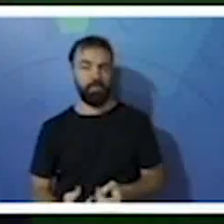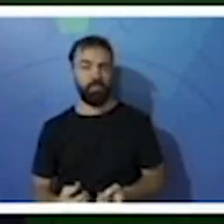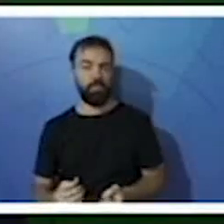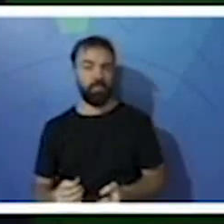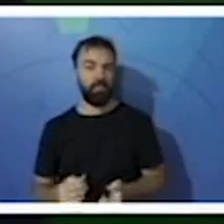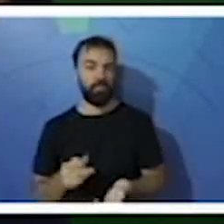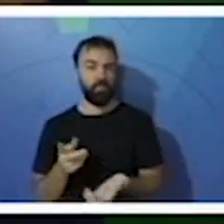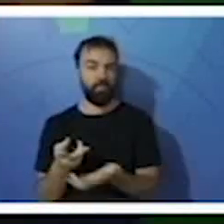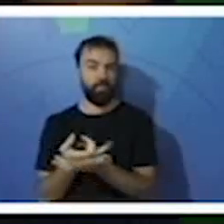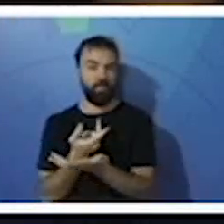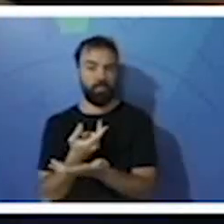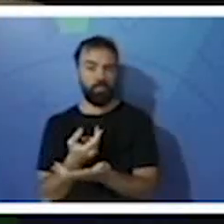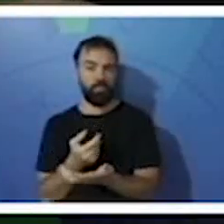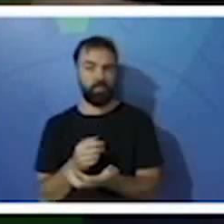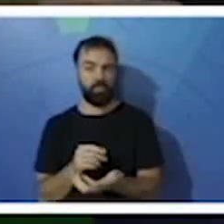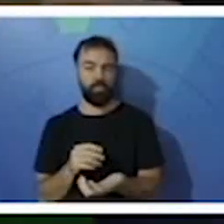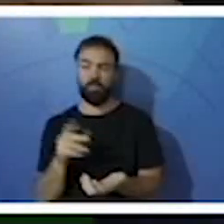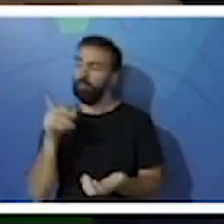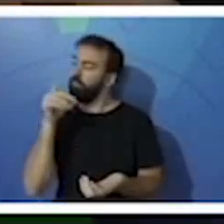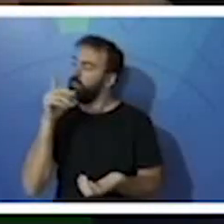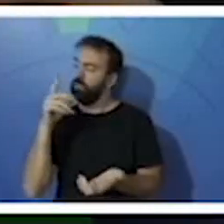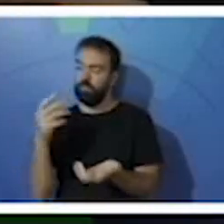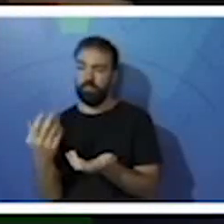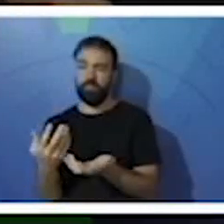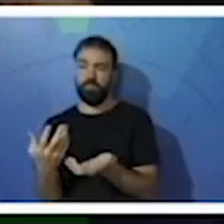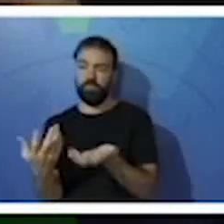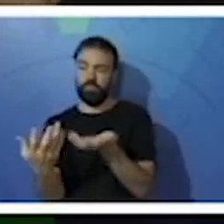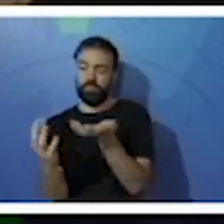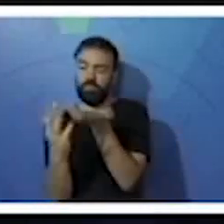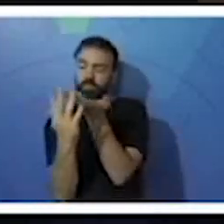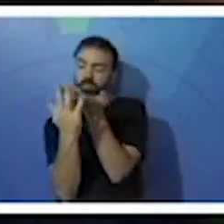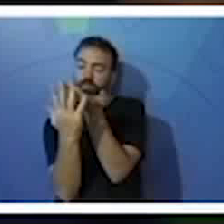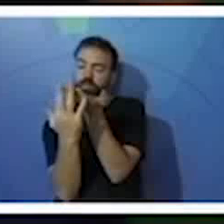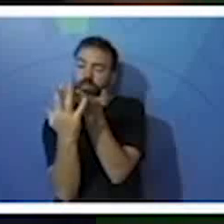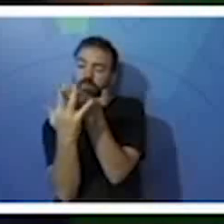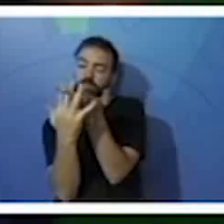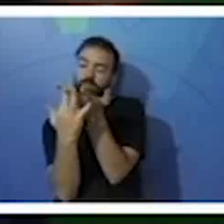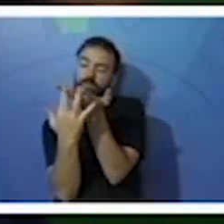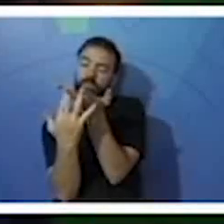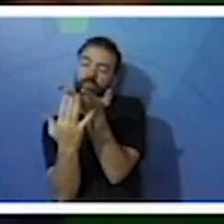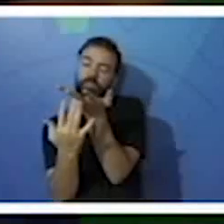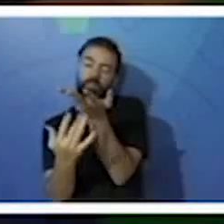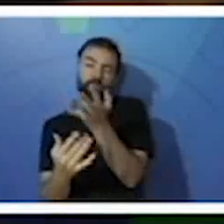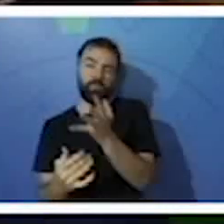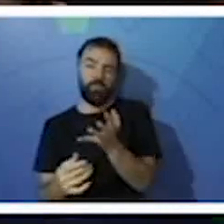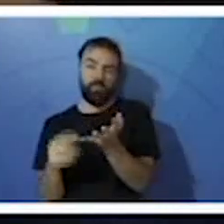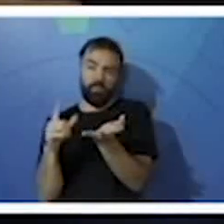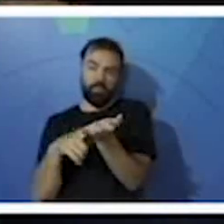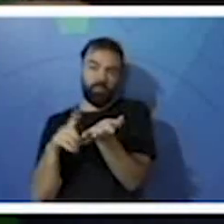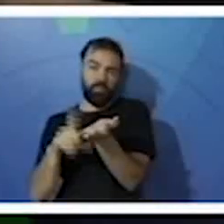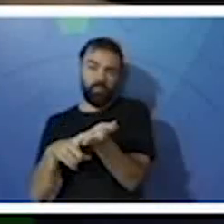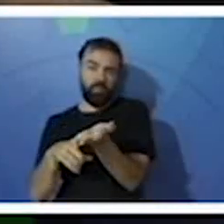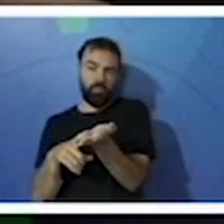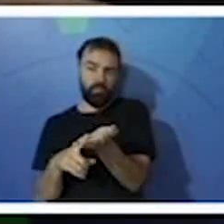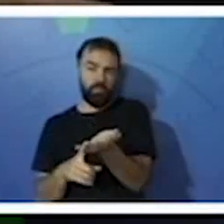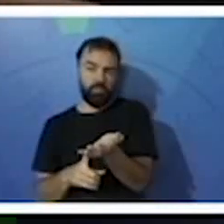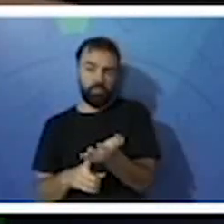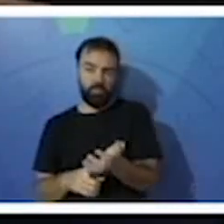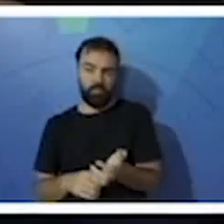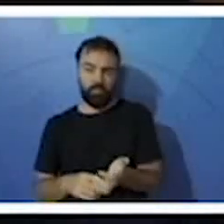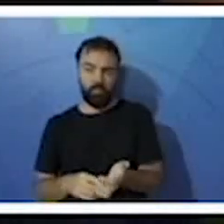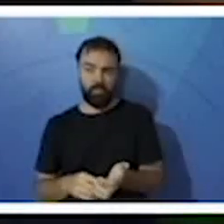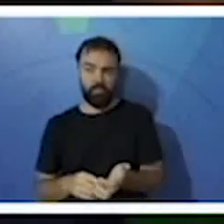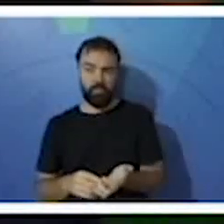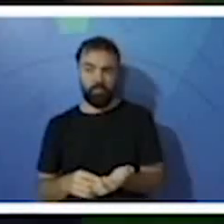acontece pela passagem da água por uma estrutura especializada. Para